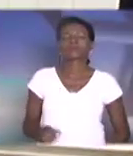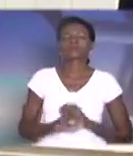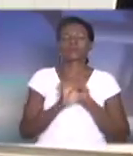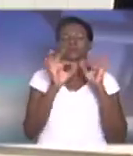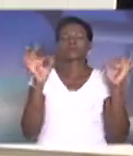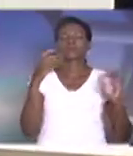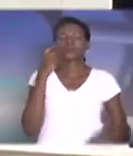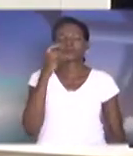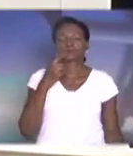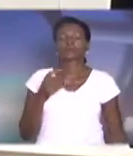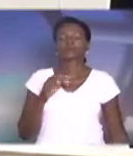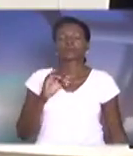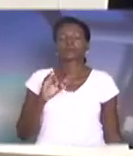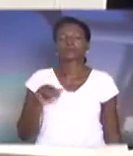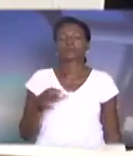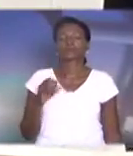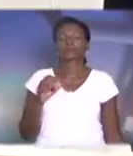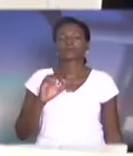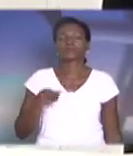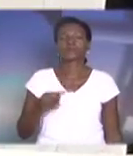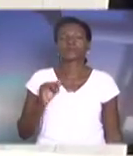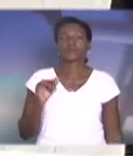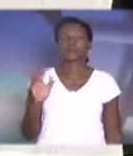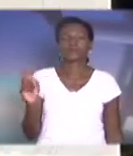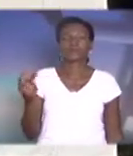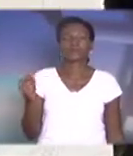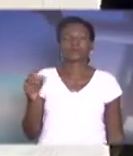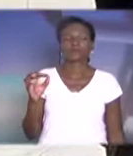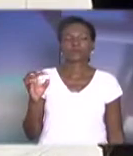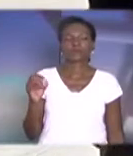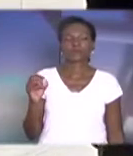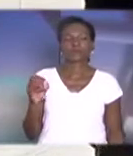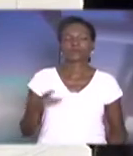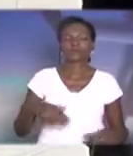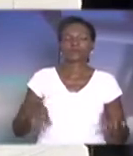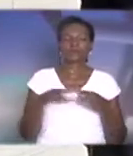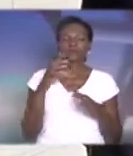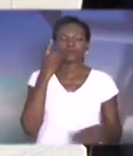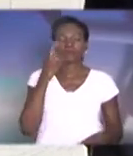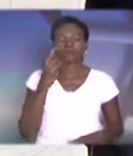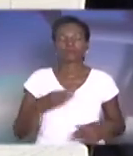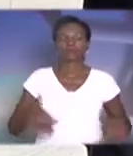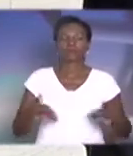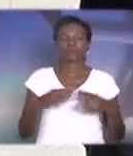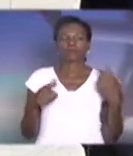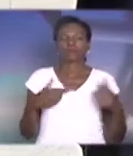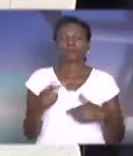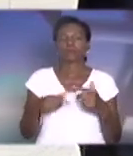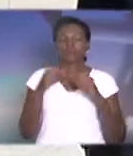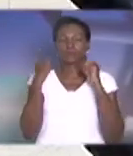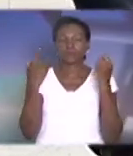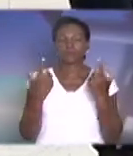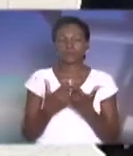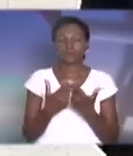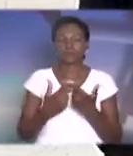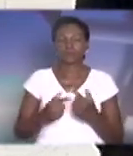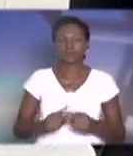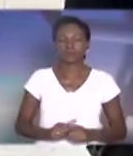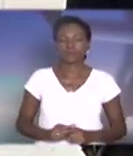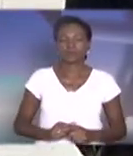Prezado deputado Jorge Ato, senhores deputados, senhores funcionários aqui da Assembleia Legislativa,